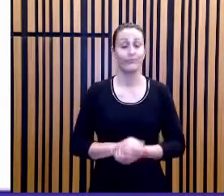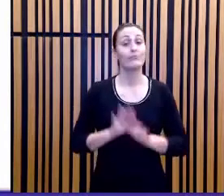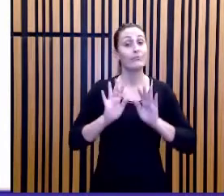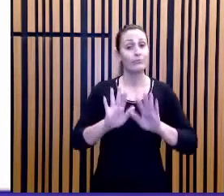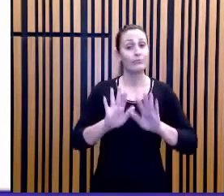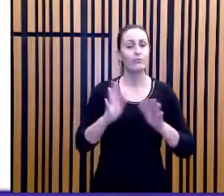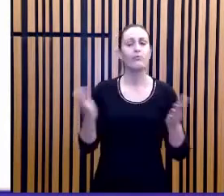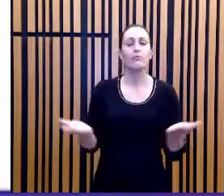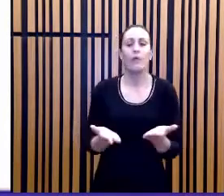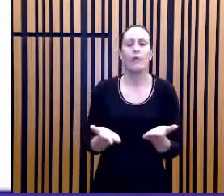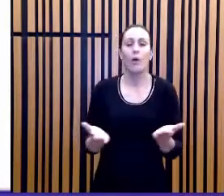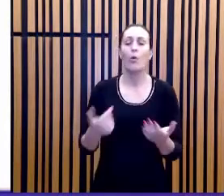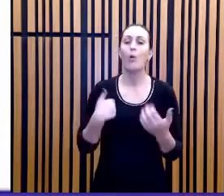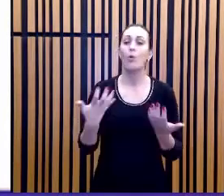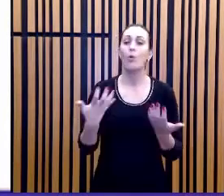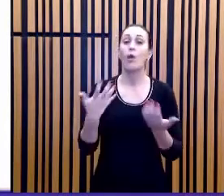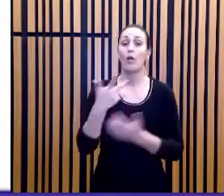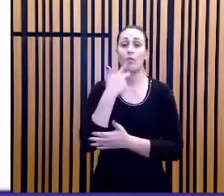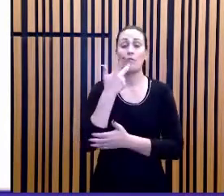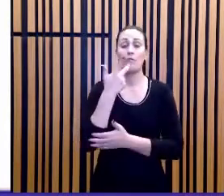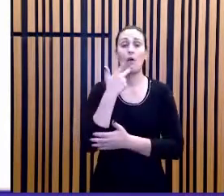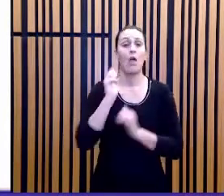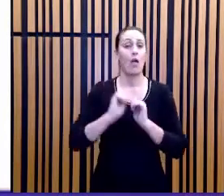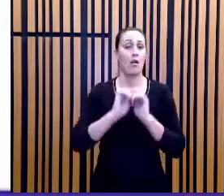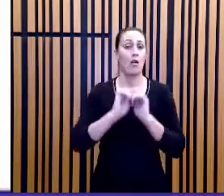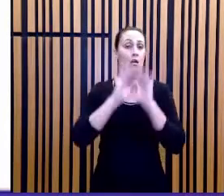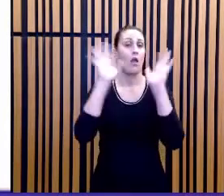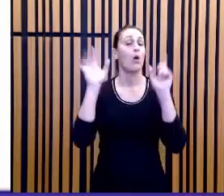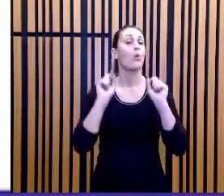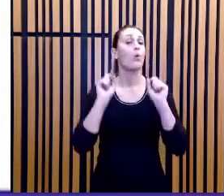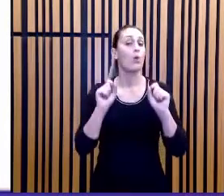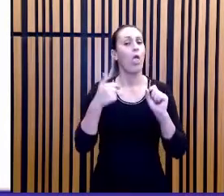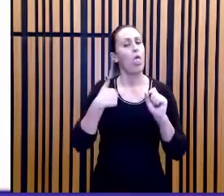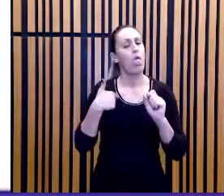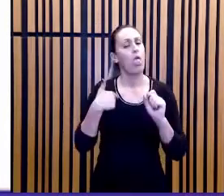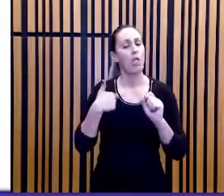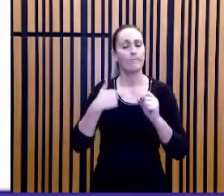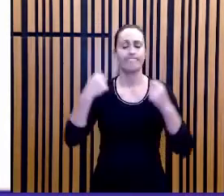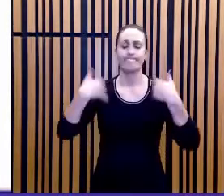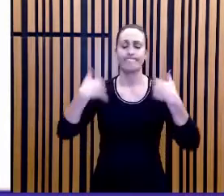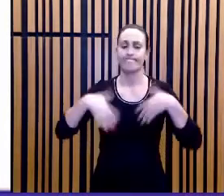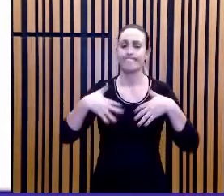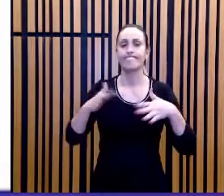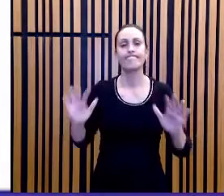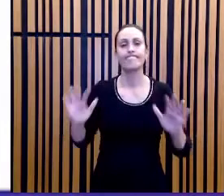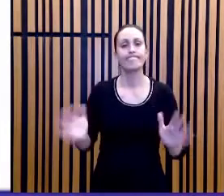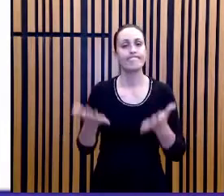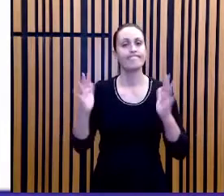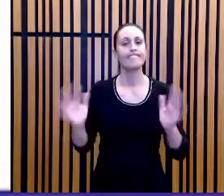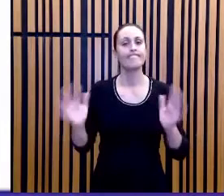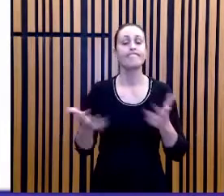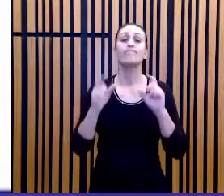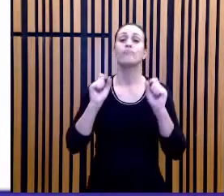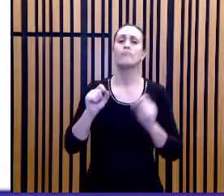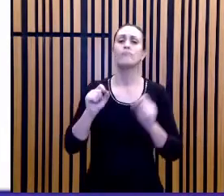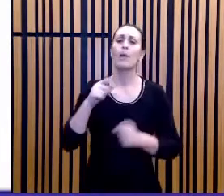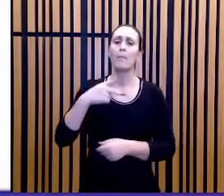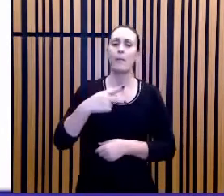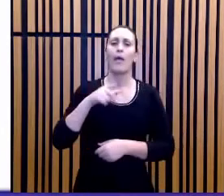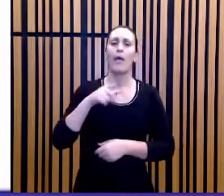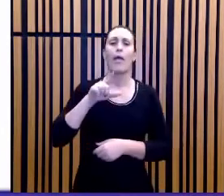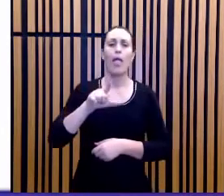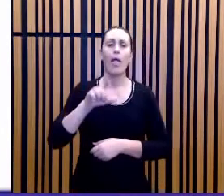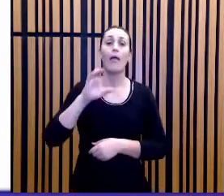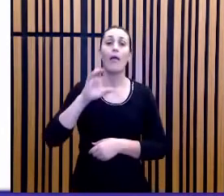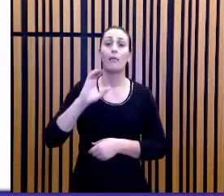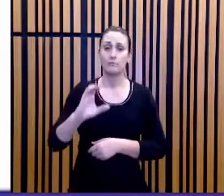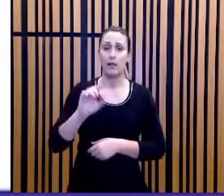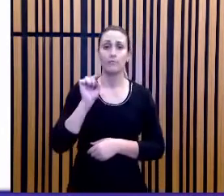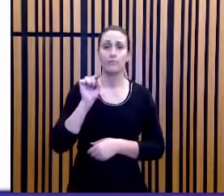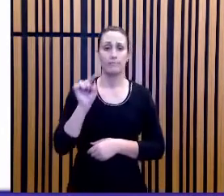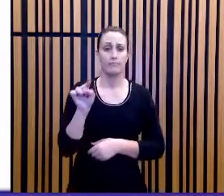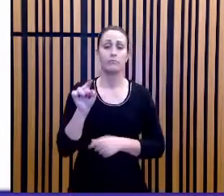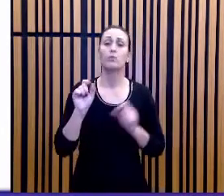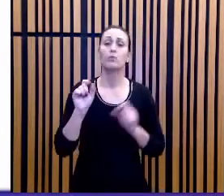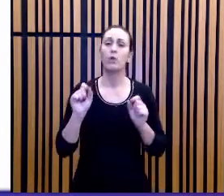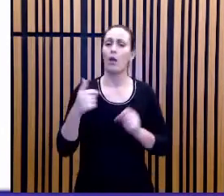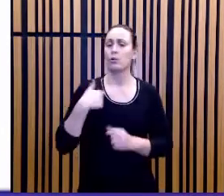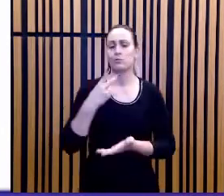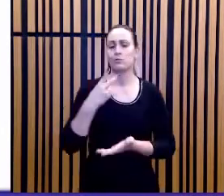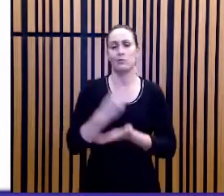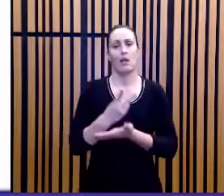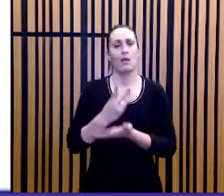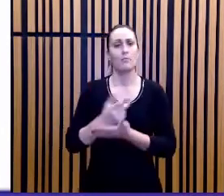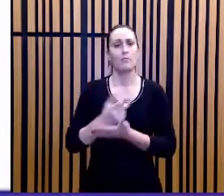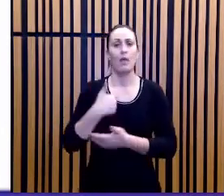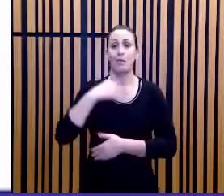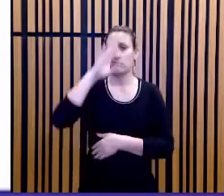de mais nada, eu quero deixar claro que eu sou um tremendo incentivador do que eu chamo de PLC. Eu sempre incentivei todos os meus